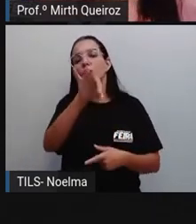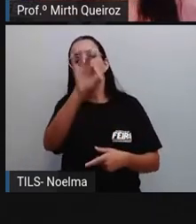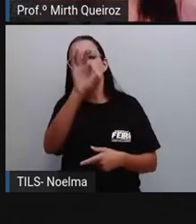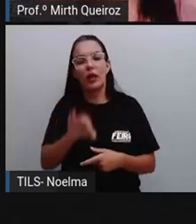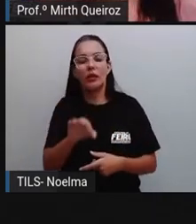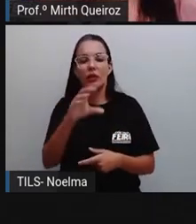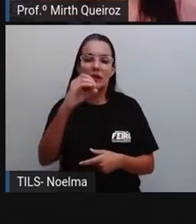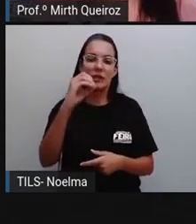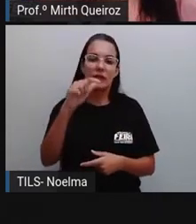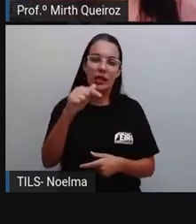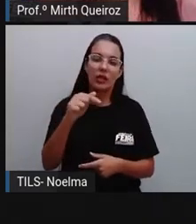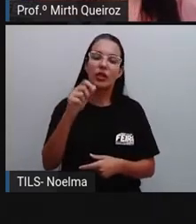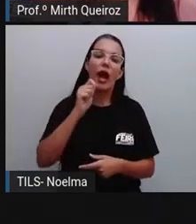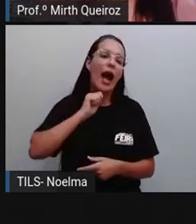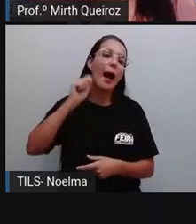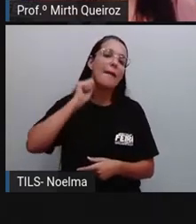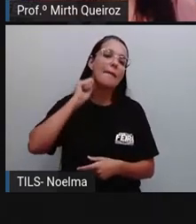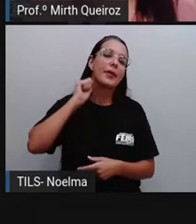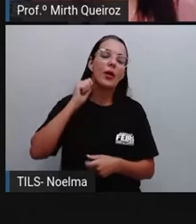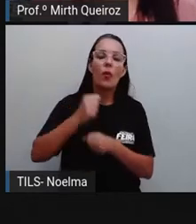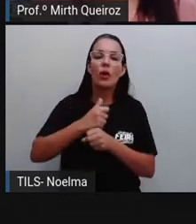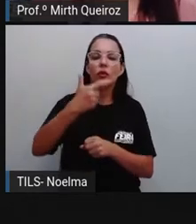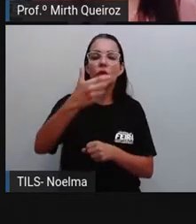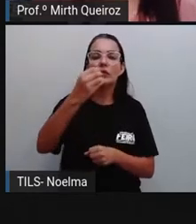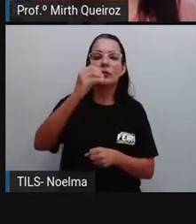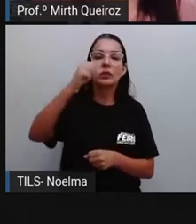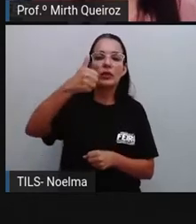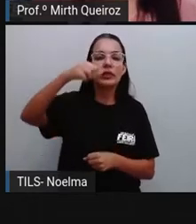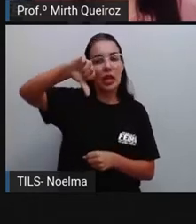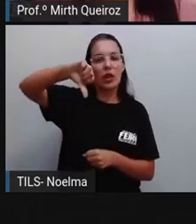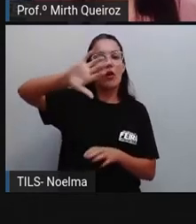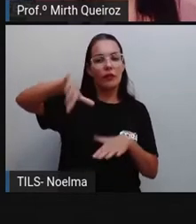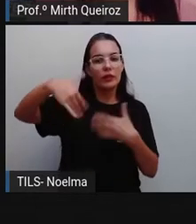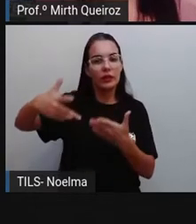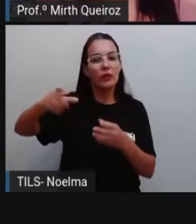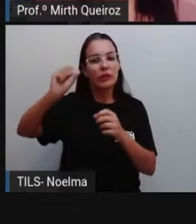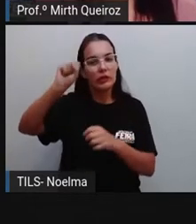abril de 2019, que seria aí a data.